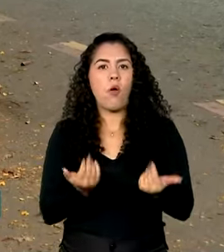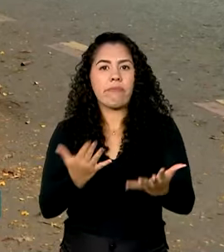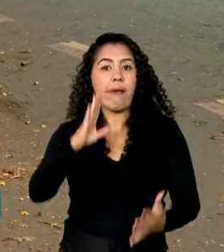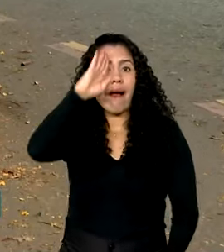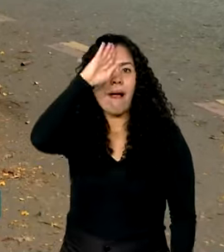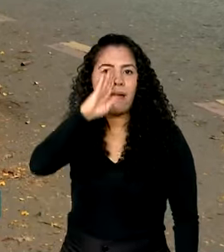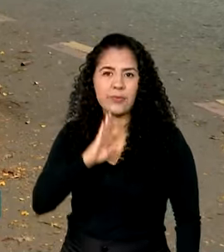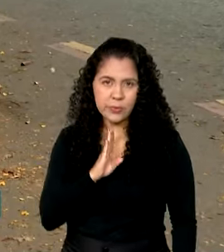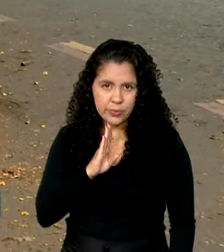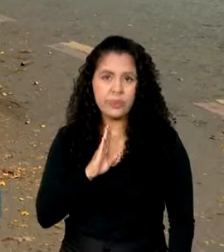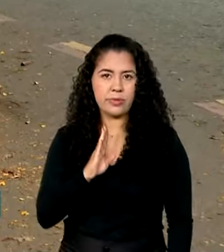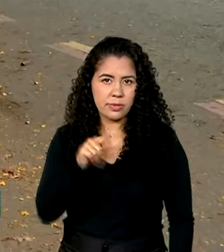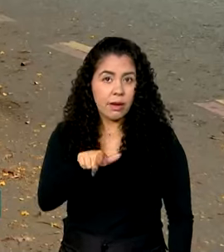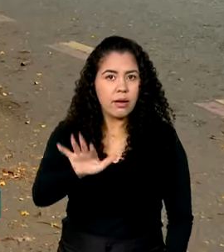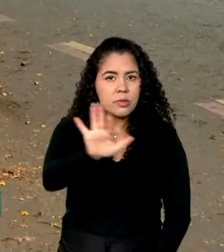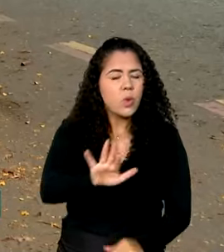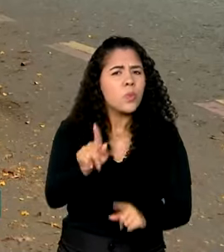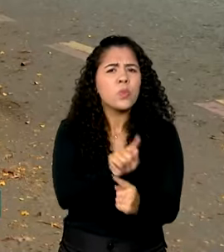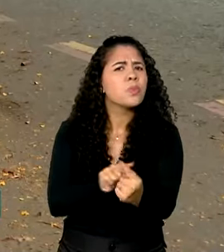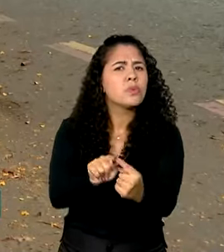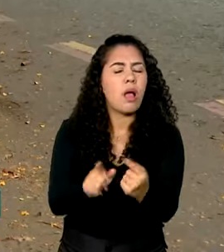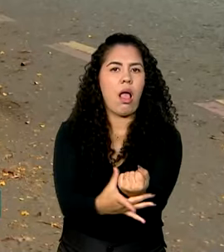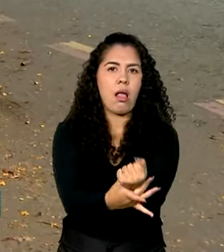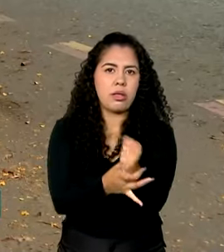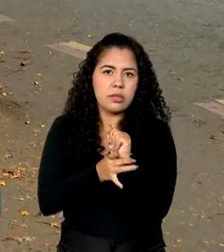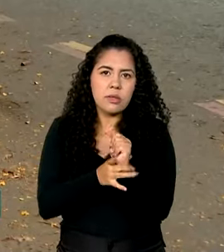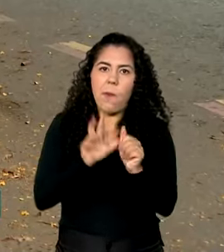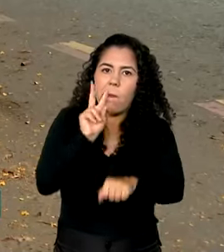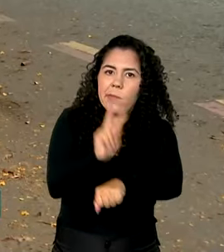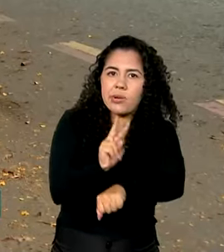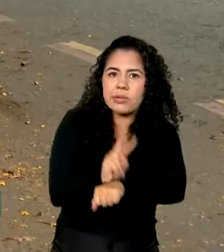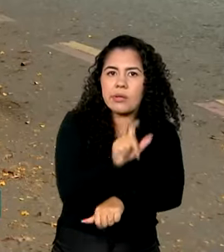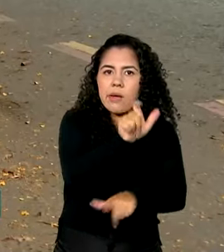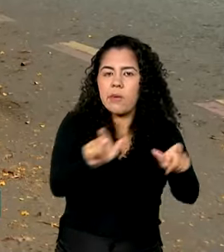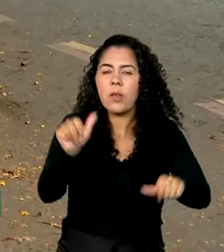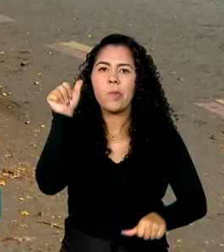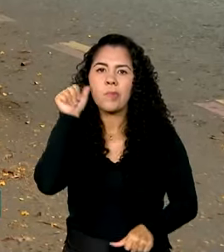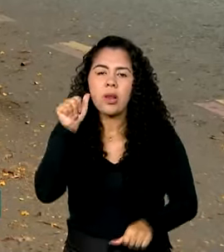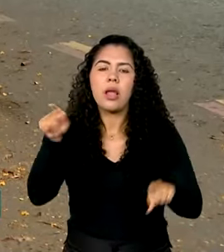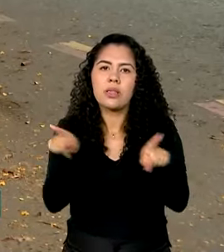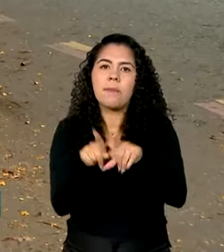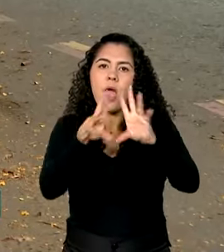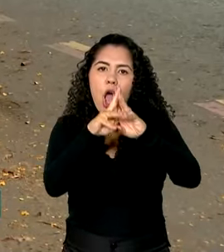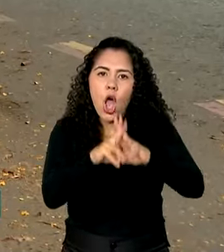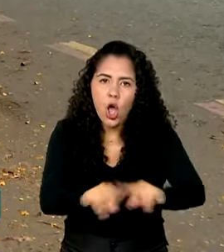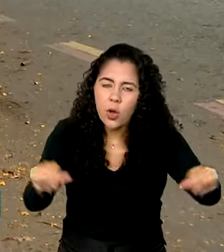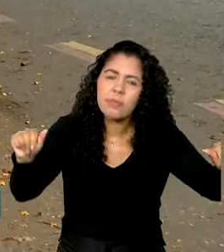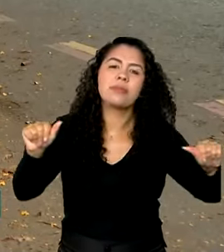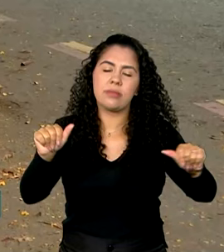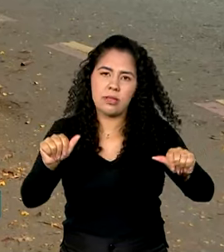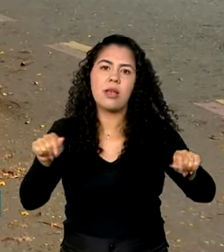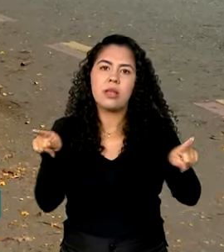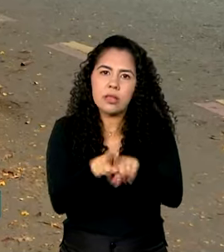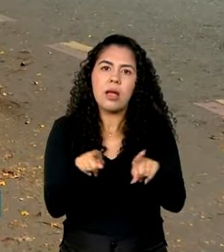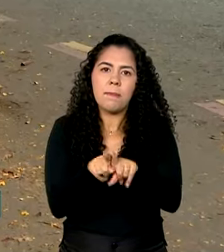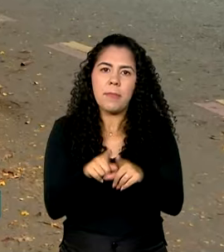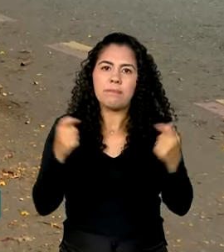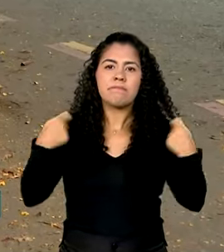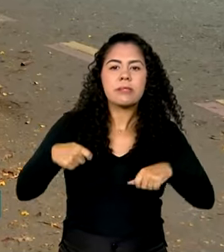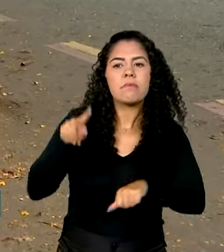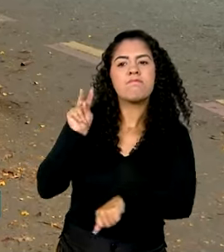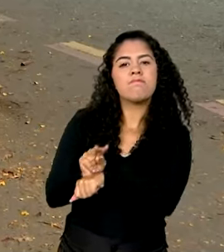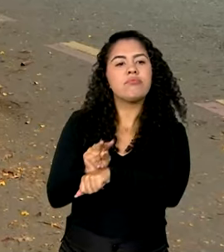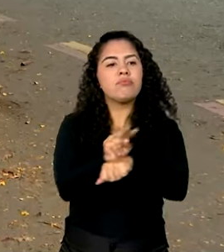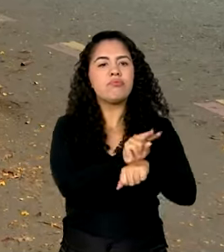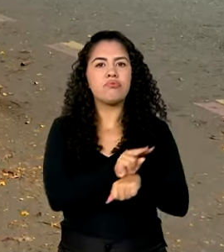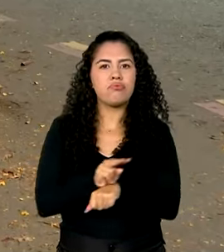casos. O objetivo é garantir maior proteção às mulheres, além de combater a impunidade e permitir o monitoramento dos